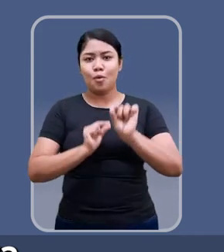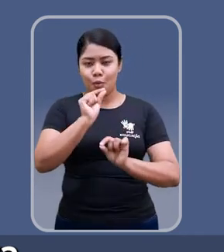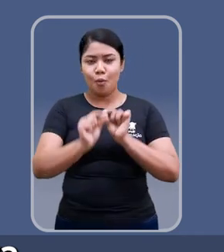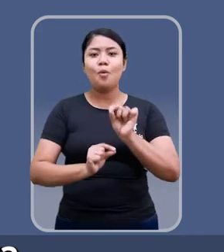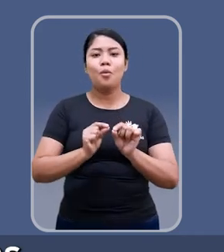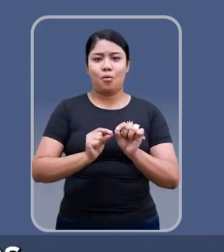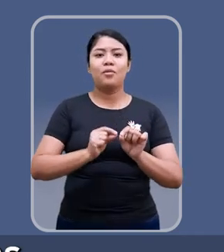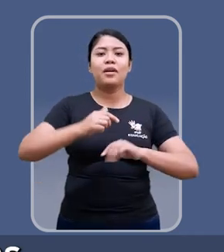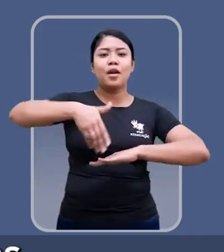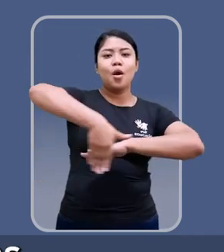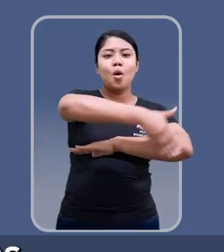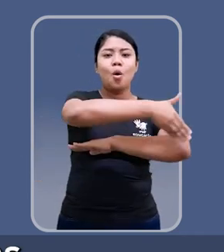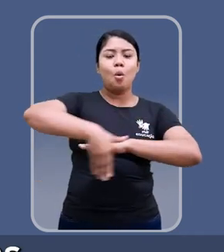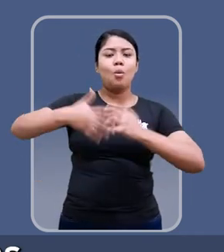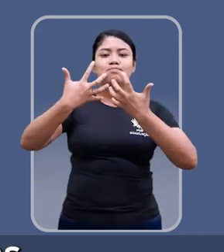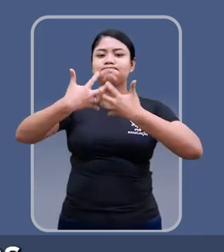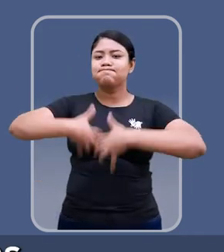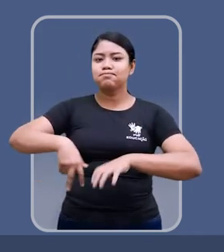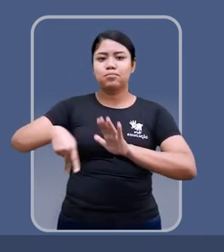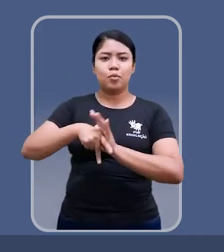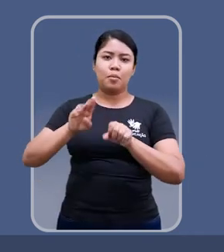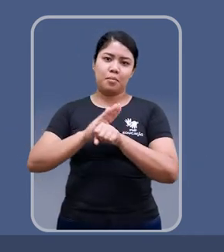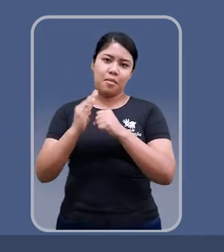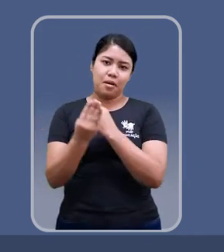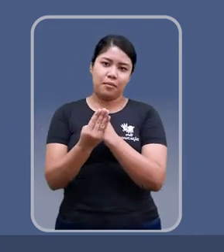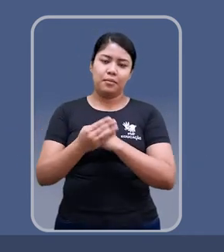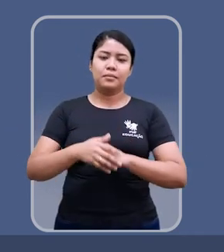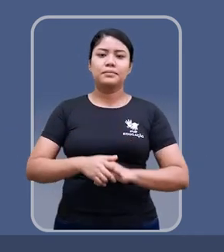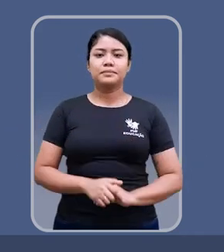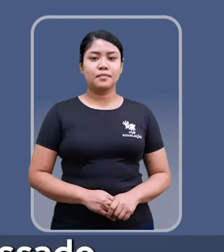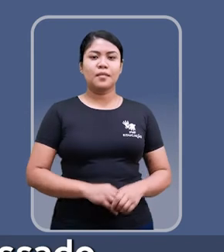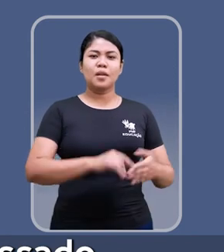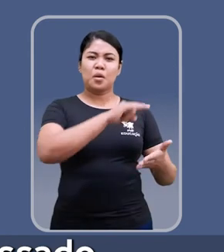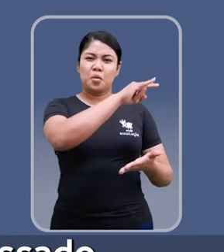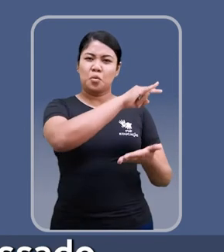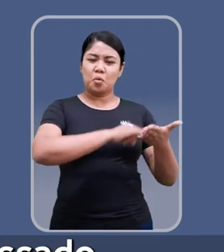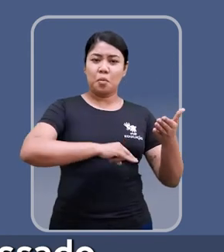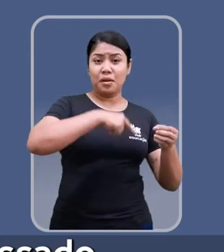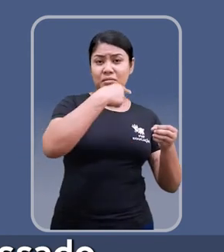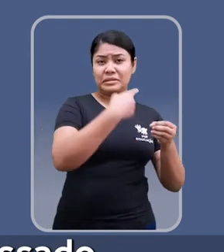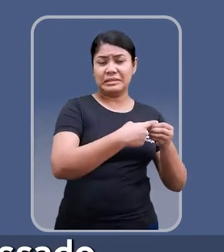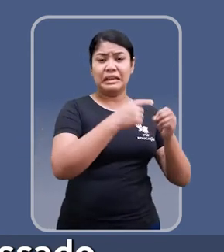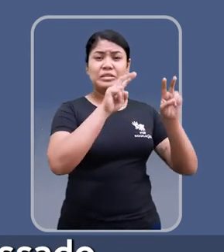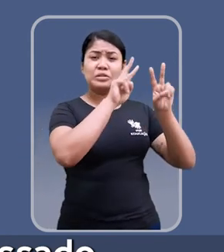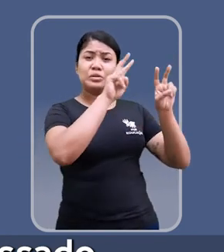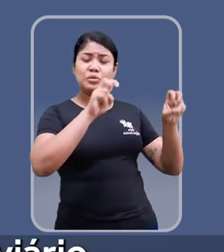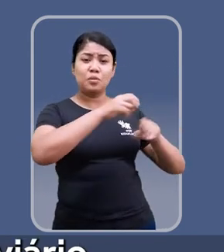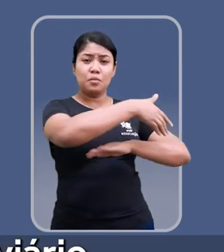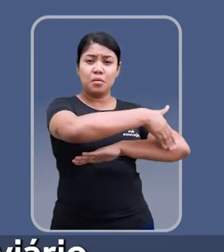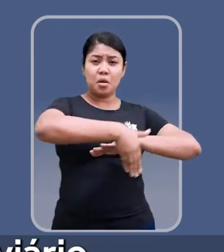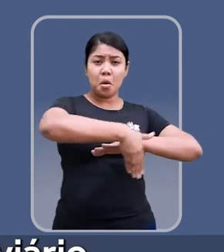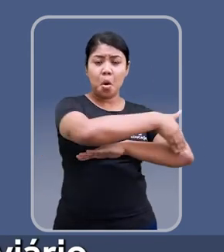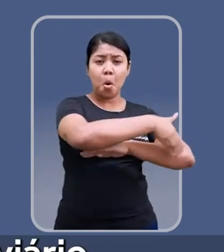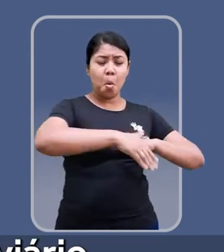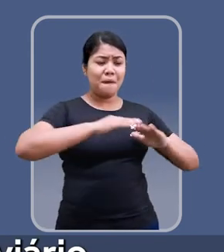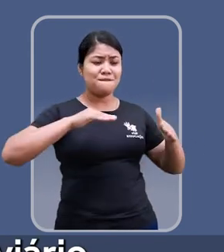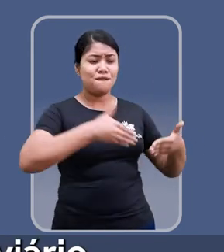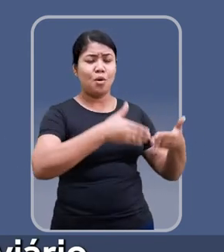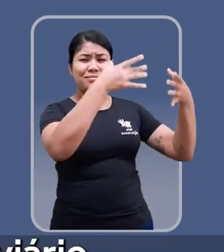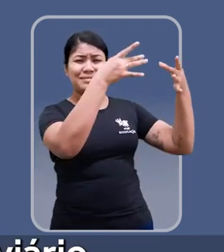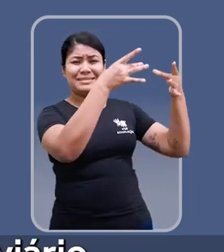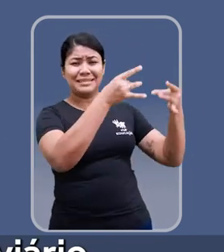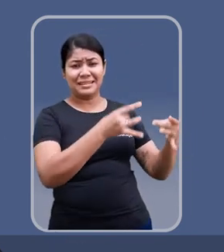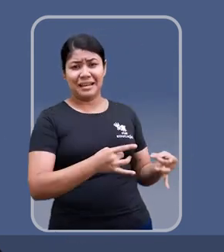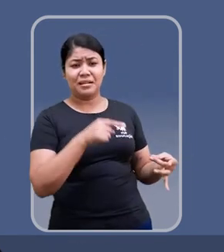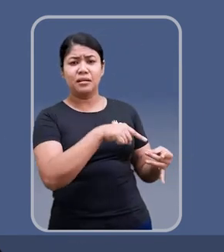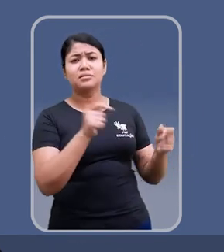infraestrutura e uma conformação de quadras mais eficiente para os bairros. O plano diretor está muito engessado e detalhado com relação ao